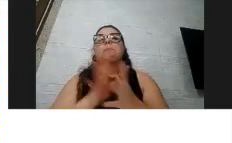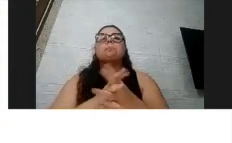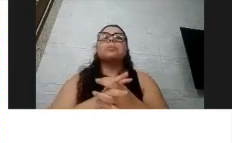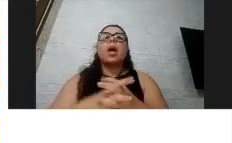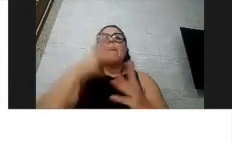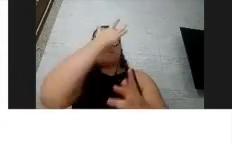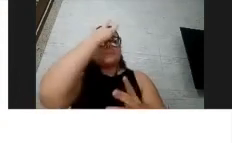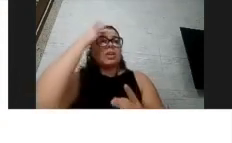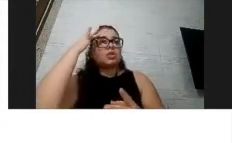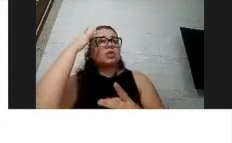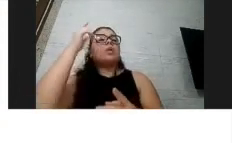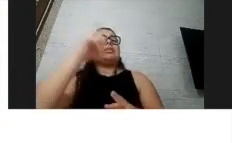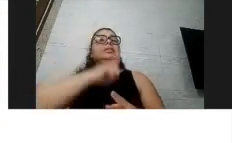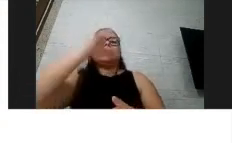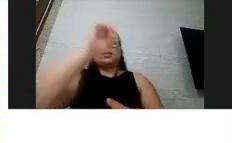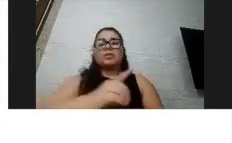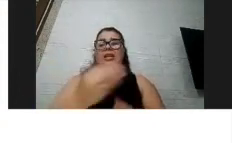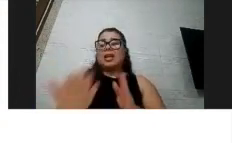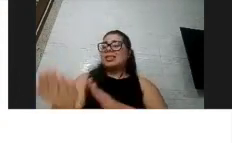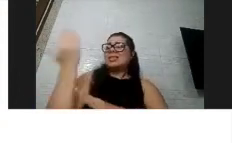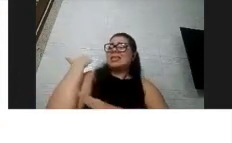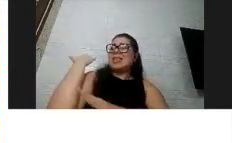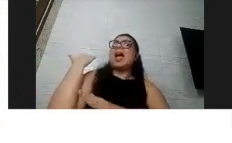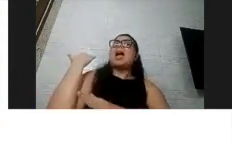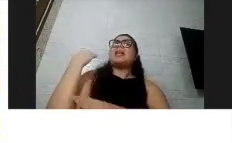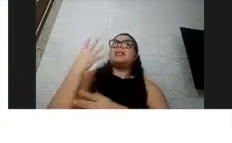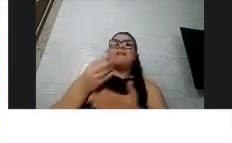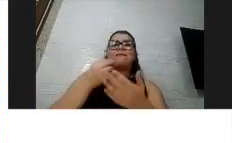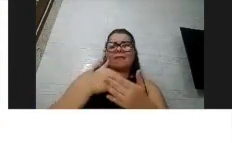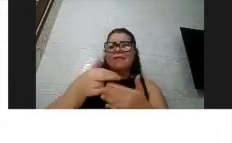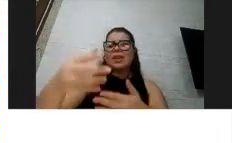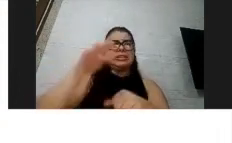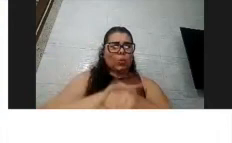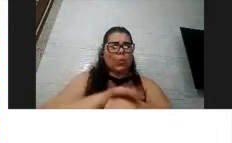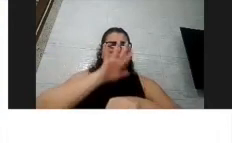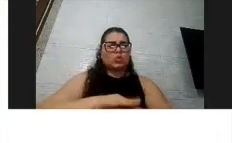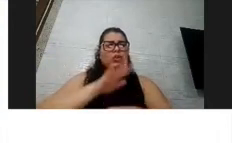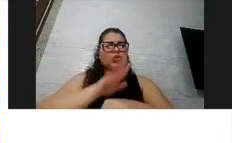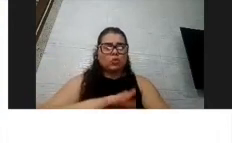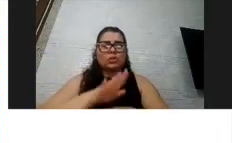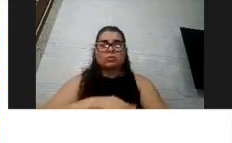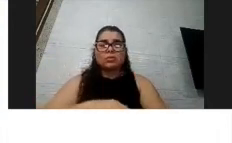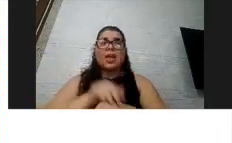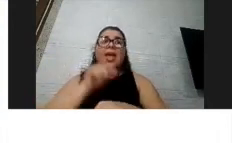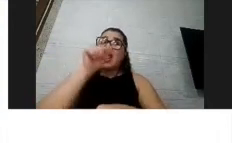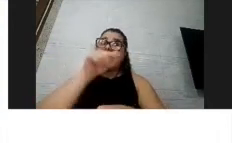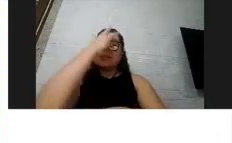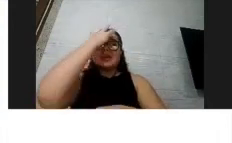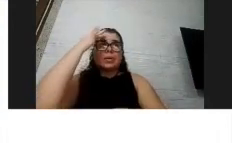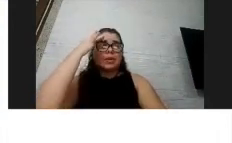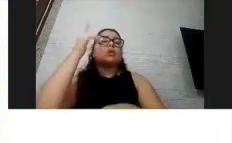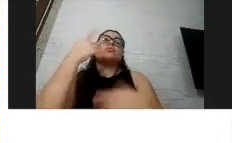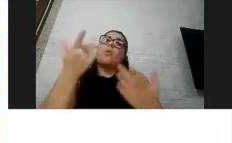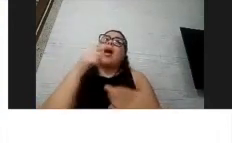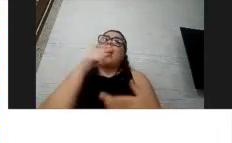deficiência que têm um passado de muitas infecções respiratórias, provavelmente são pessoas mais vulneráveis